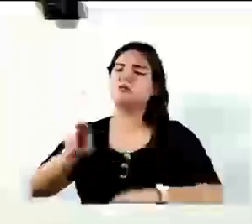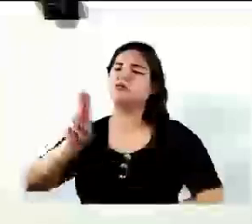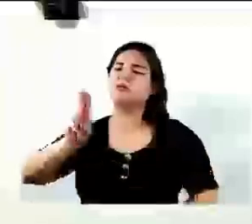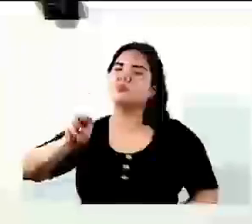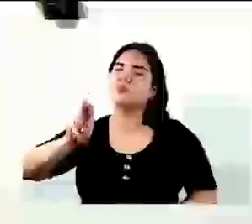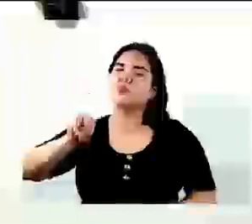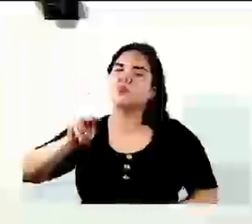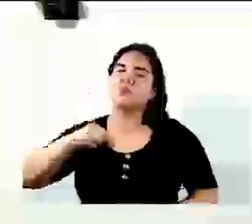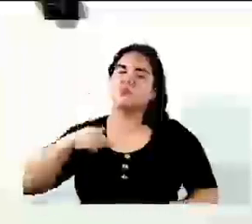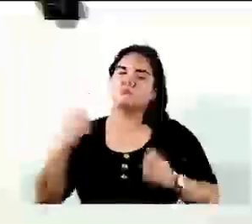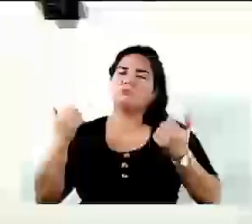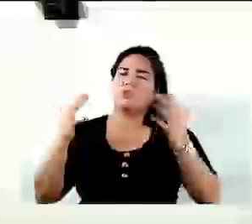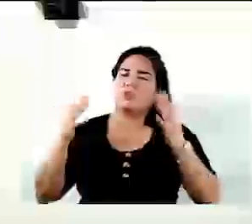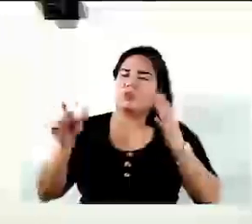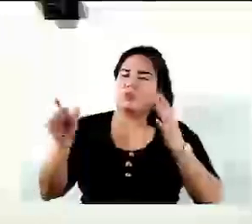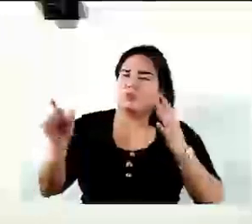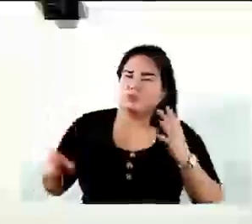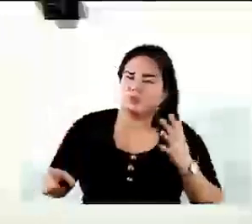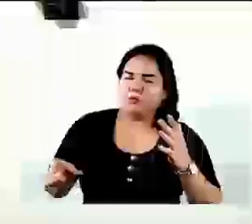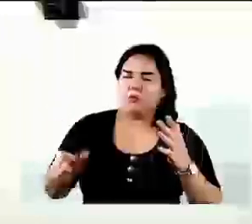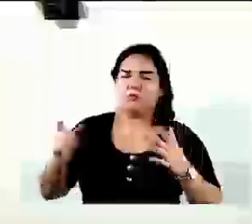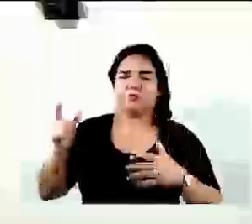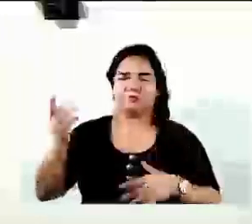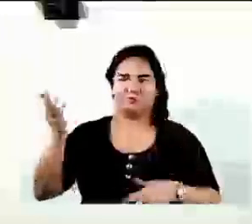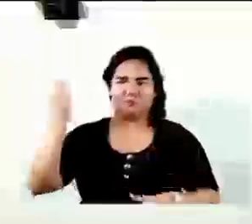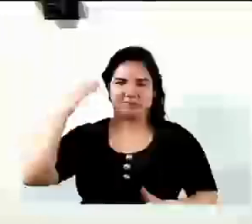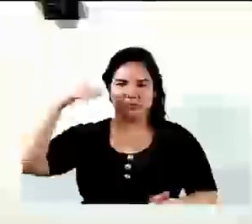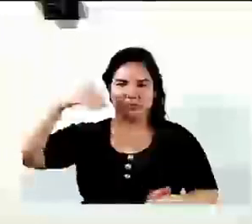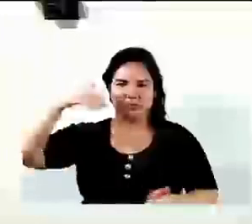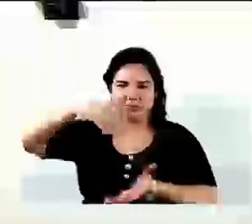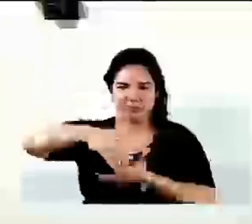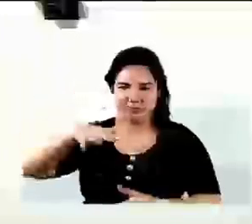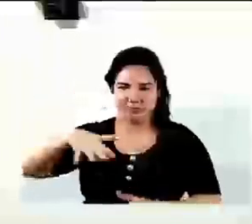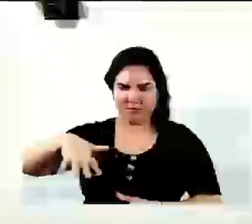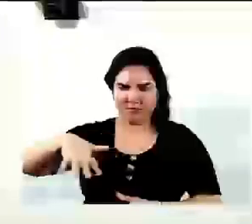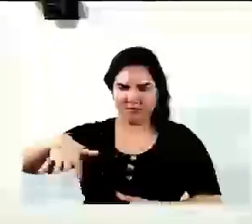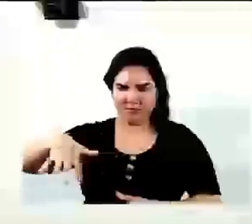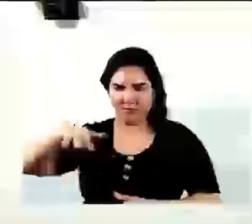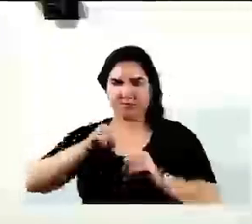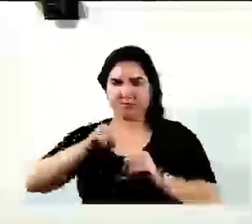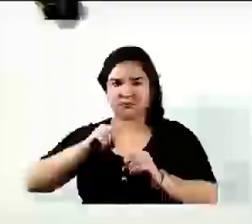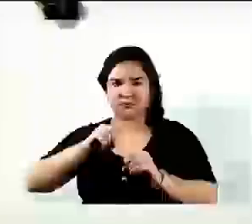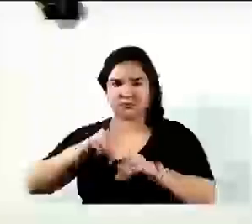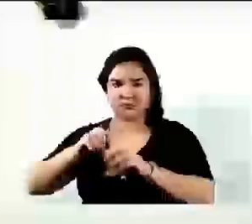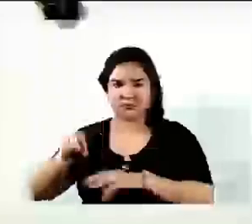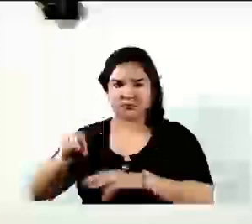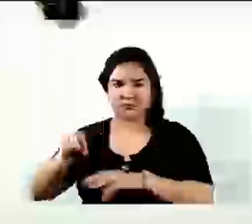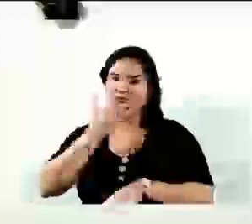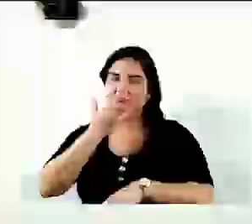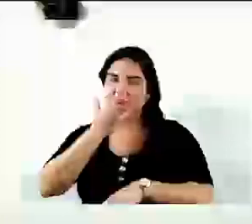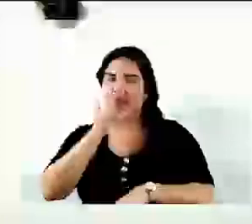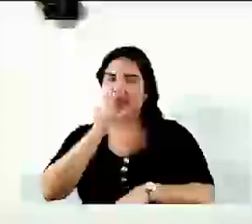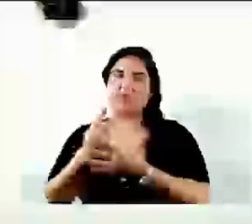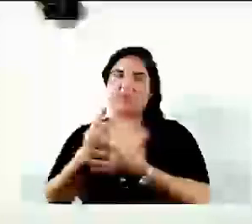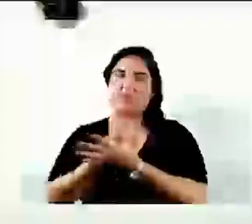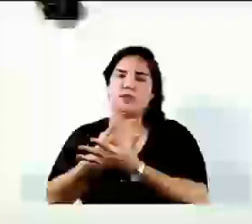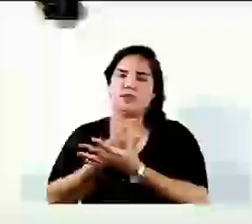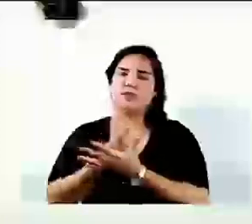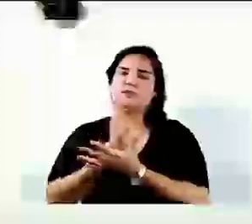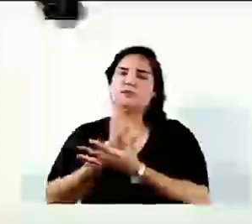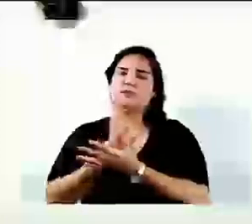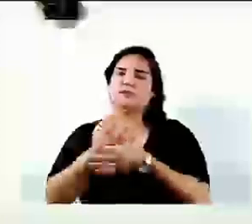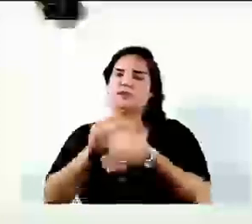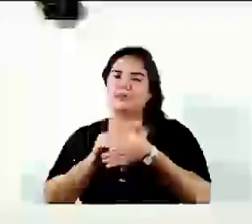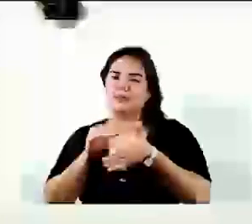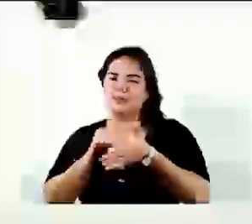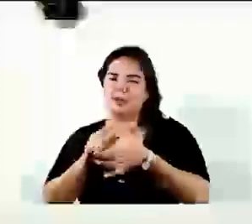nunca elogiei a última gestão na educação, que para mim foi um erro que o prefeito tem que colocar o seu secretário, não tem que botar em